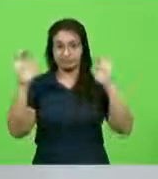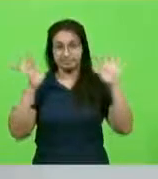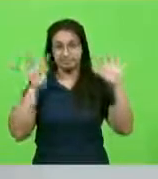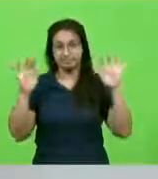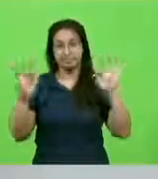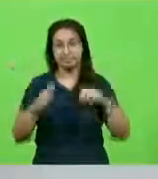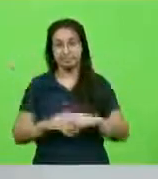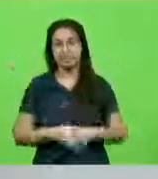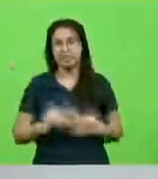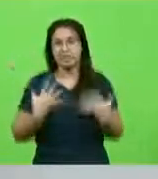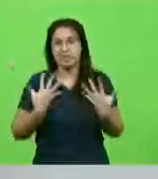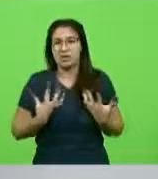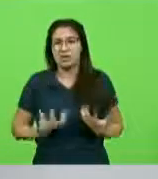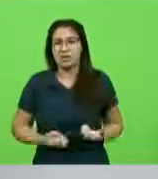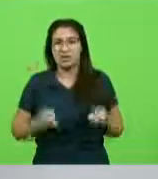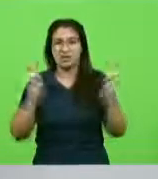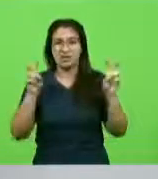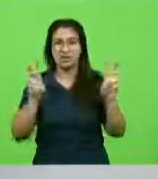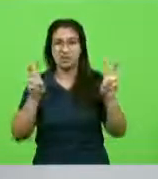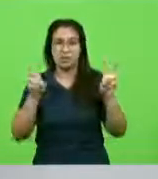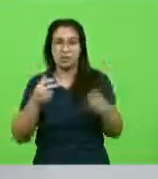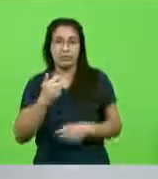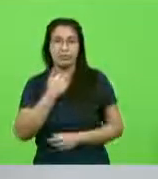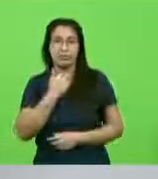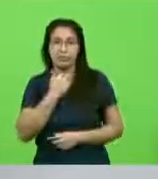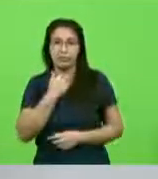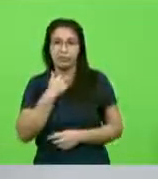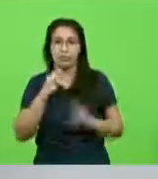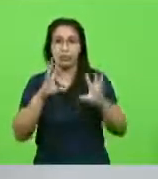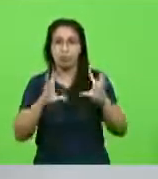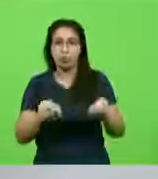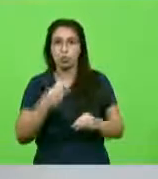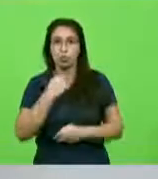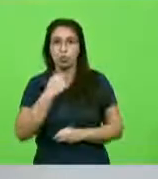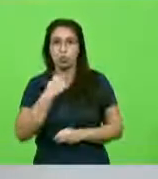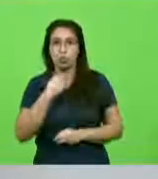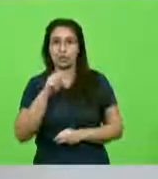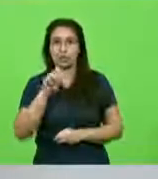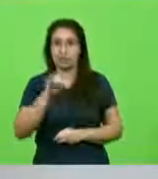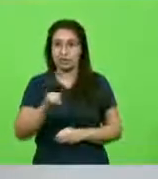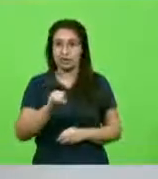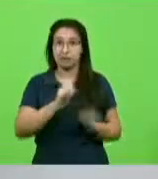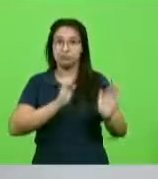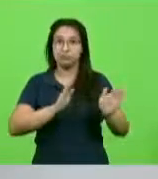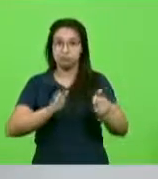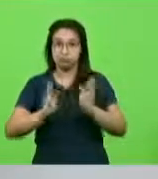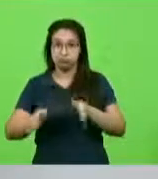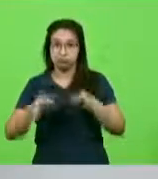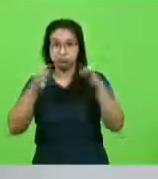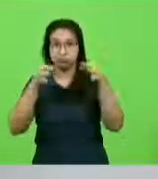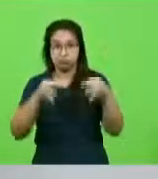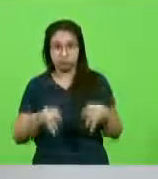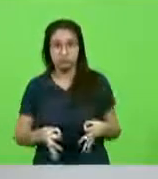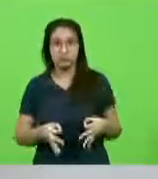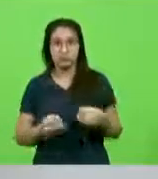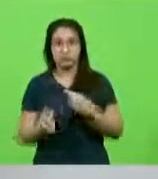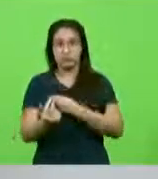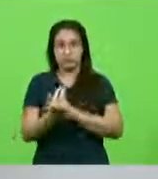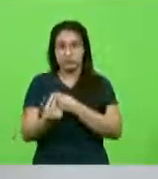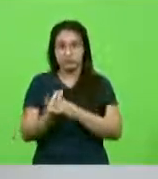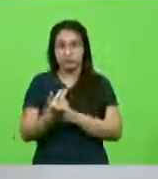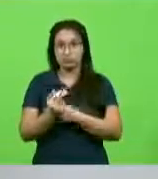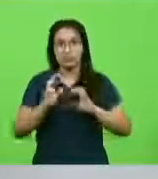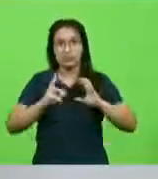Cansei desse assunto de que não pode. Tudo pode, desde que esteja regramento, desde que esteja medida